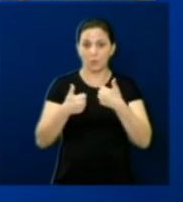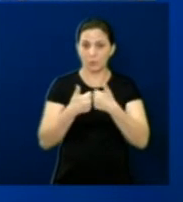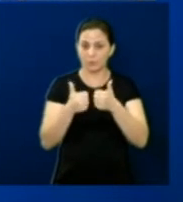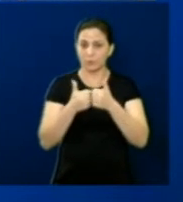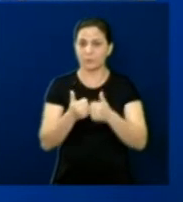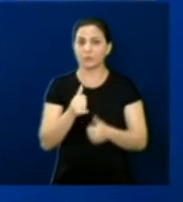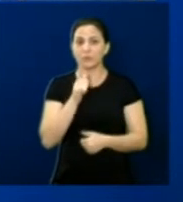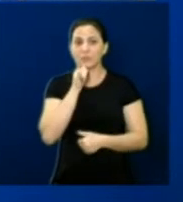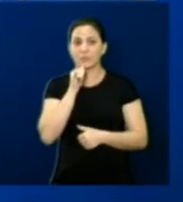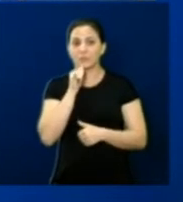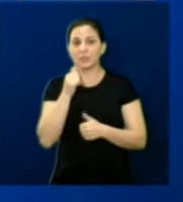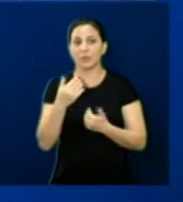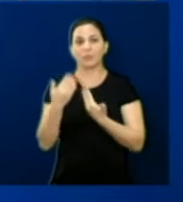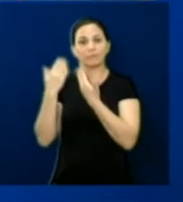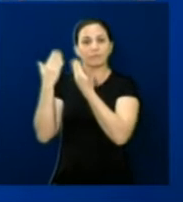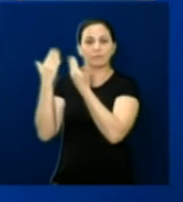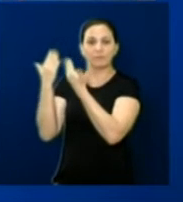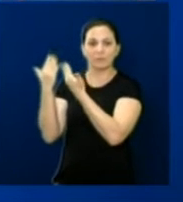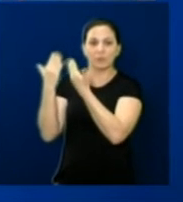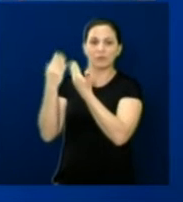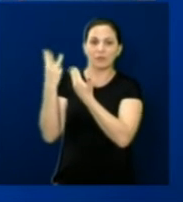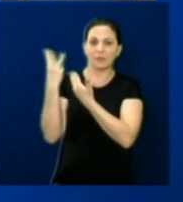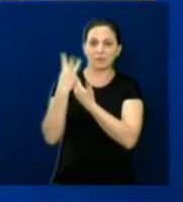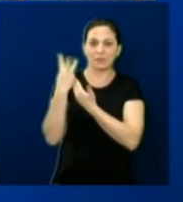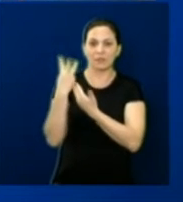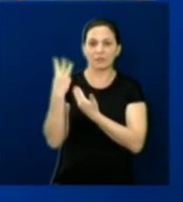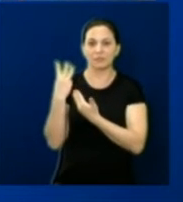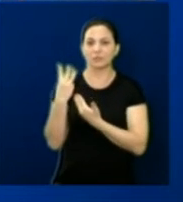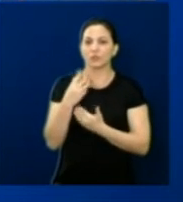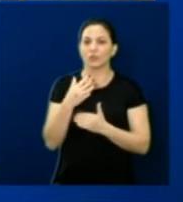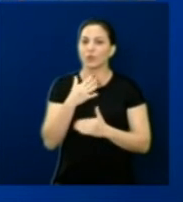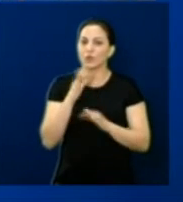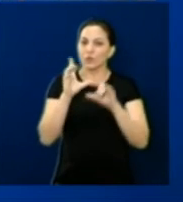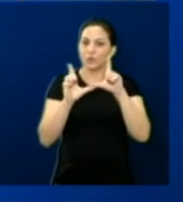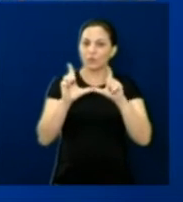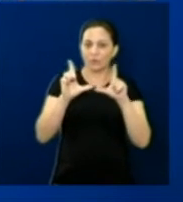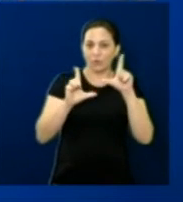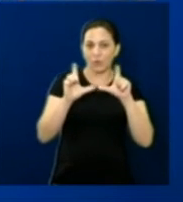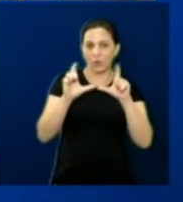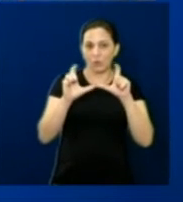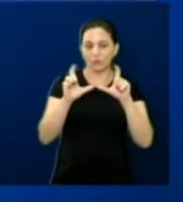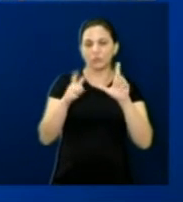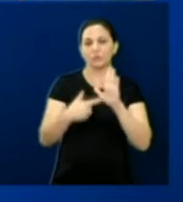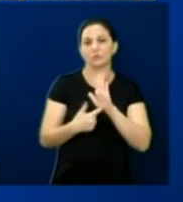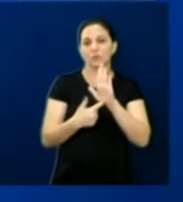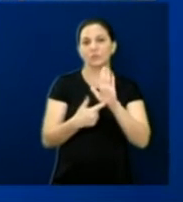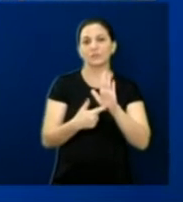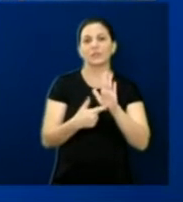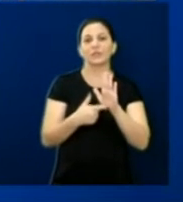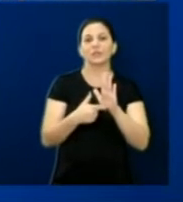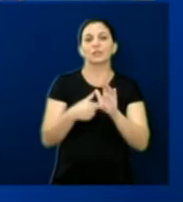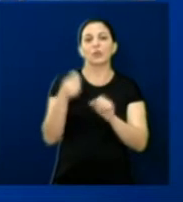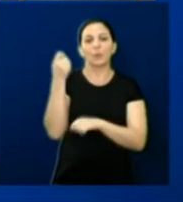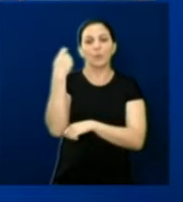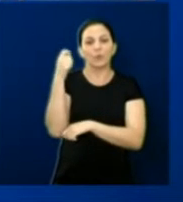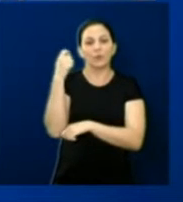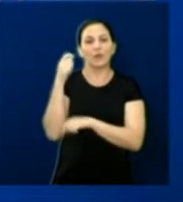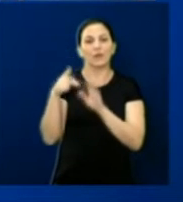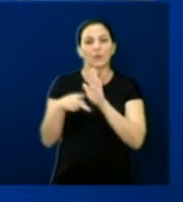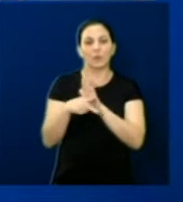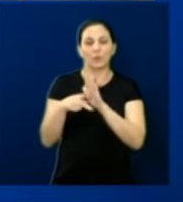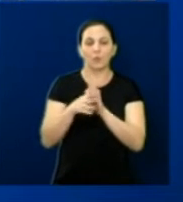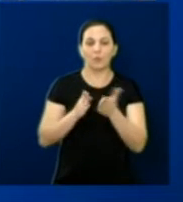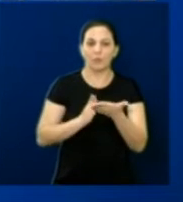O exemplo, que estão nas fotos aí, que são apenas três fotos, foi dado pela Prefeitura de Porto Alegre, Rio Grande do Sul, e aprovado pela sociedade.